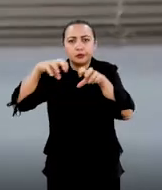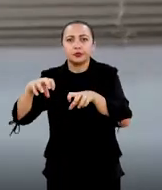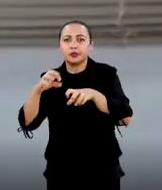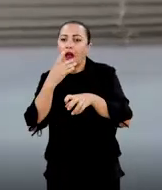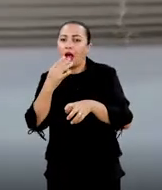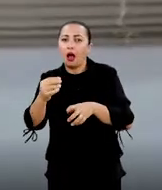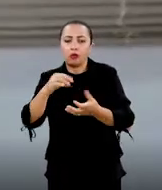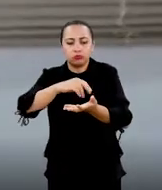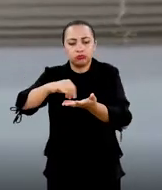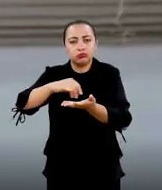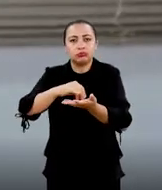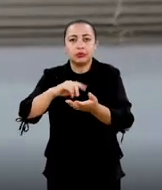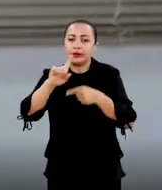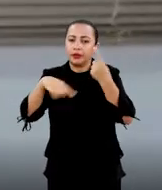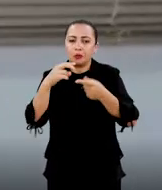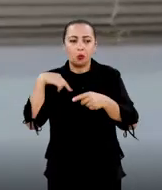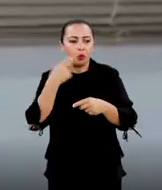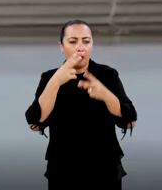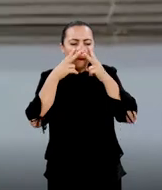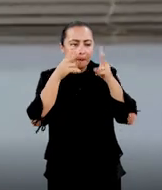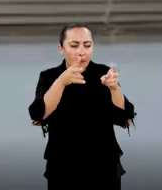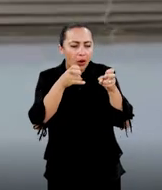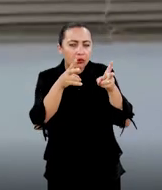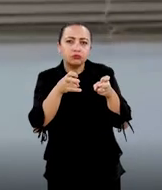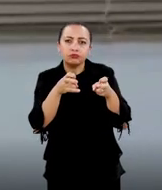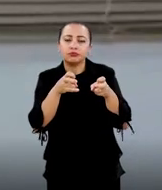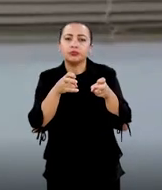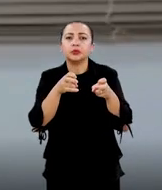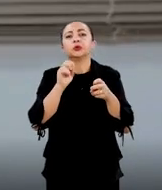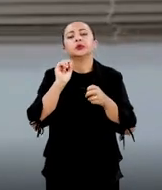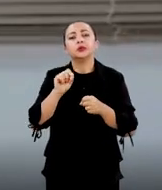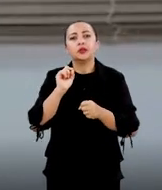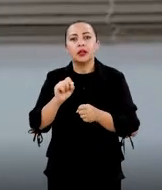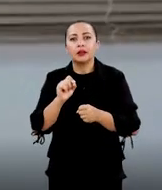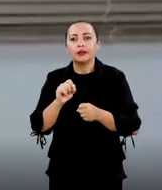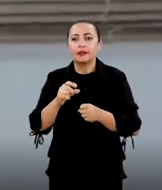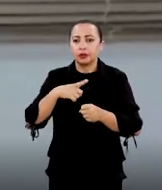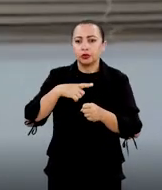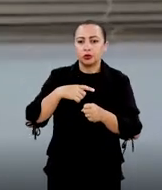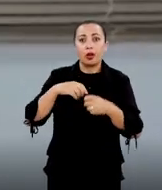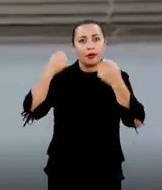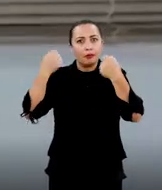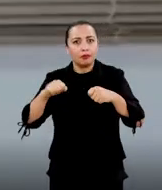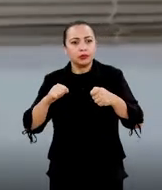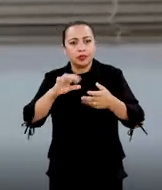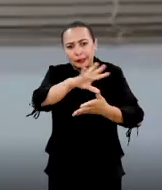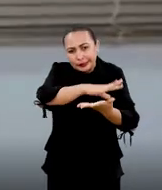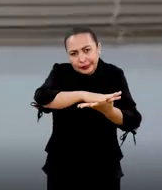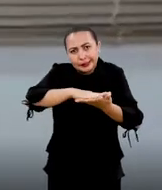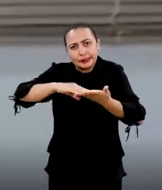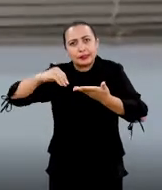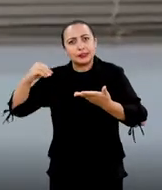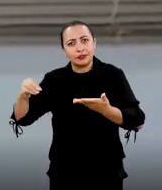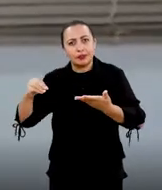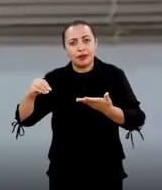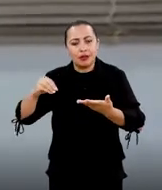Então, a partir daí, a gente percebendo que ele tem essa capacidade de remover,